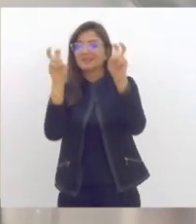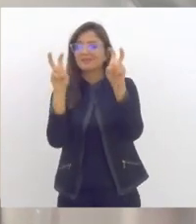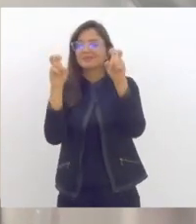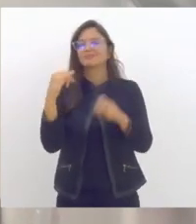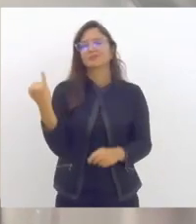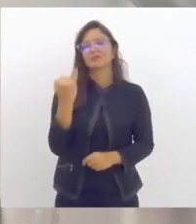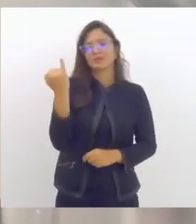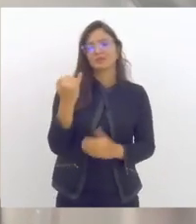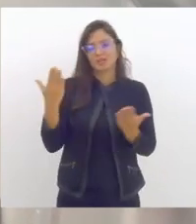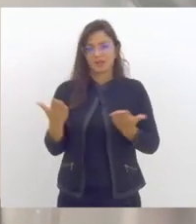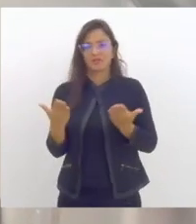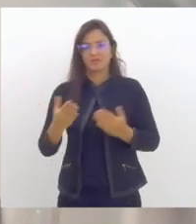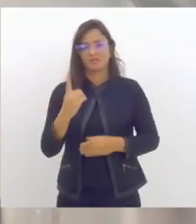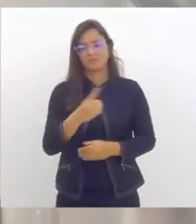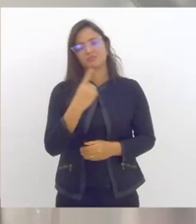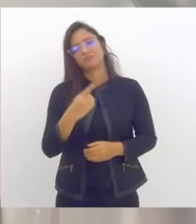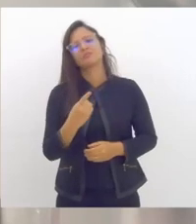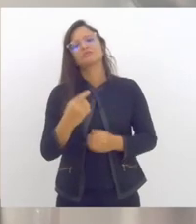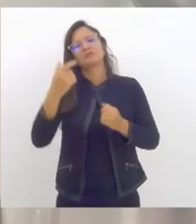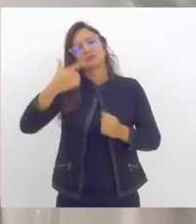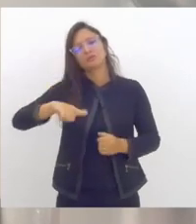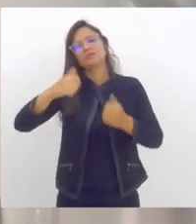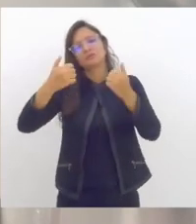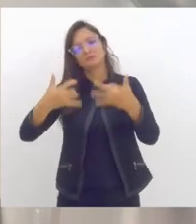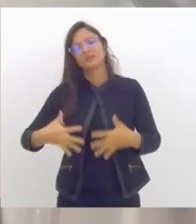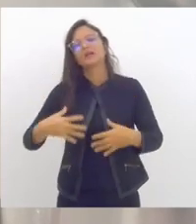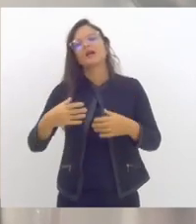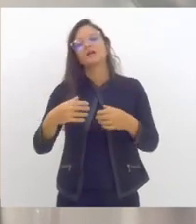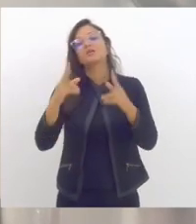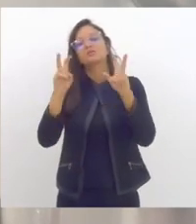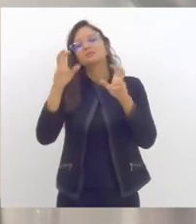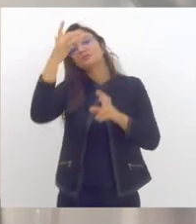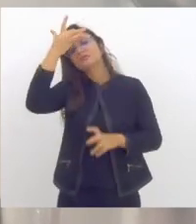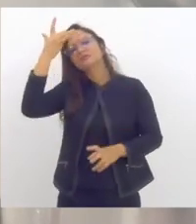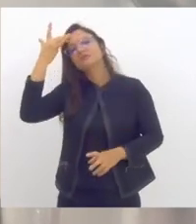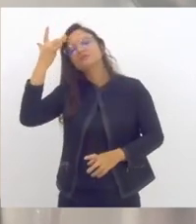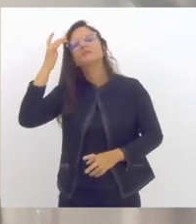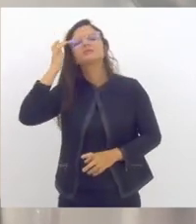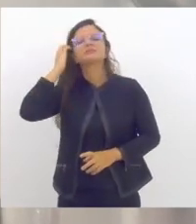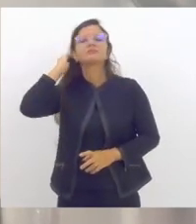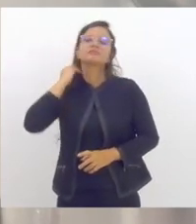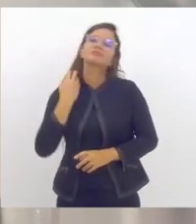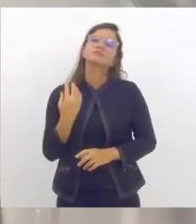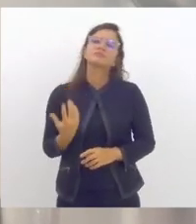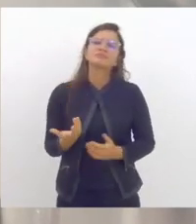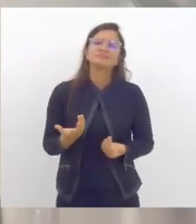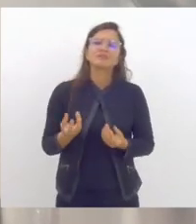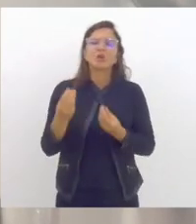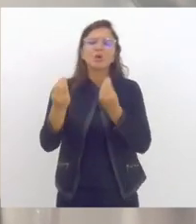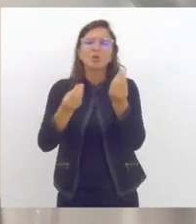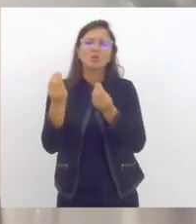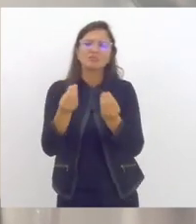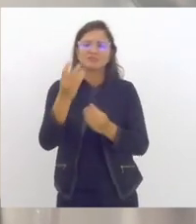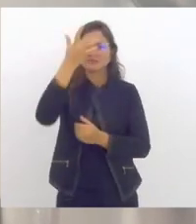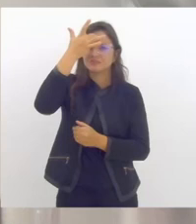sobre esse tema diretamente. Como vai a atenção à saúde mental